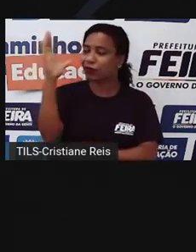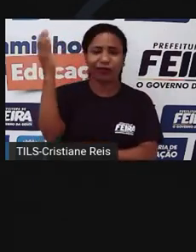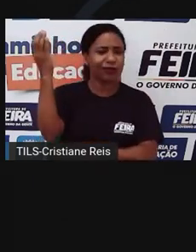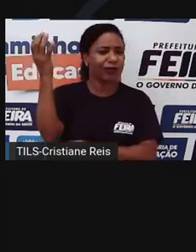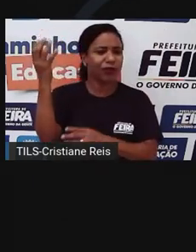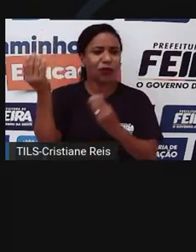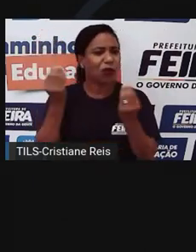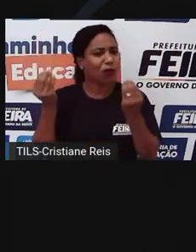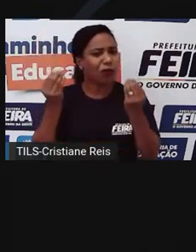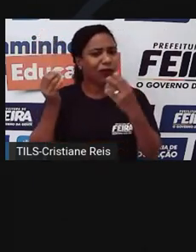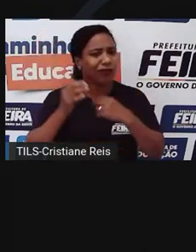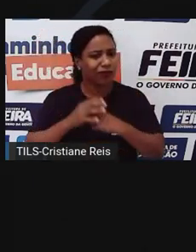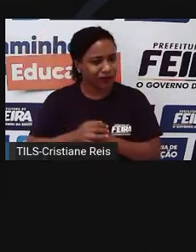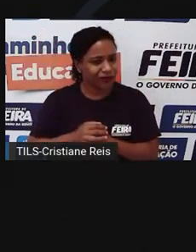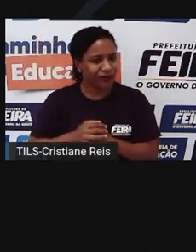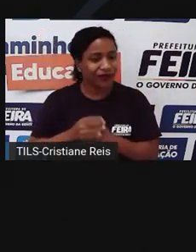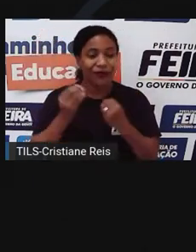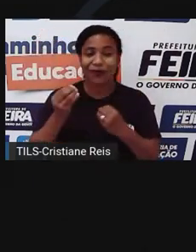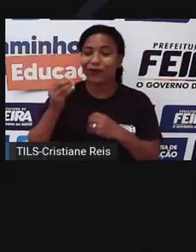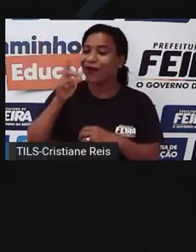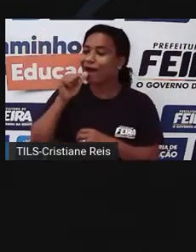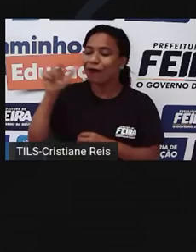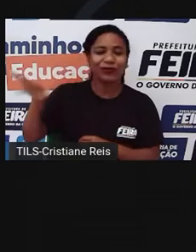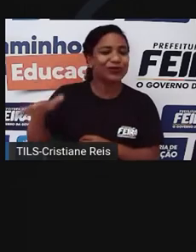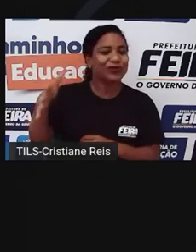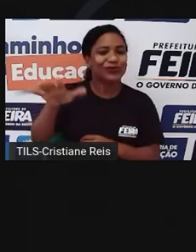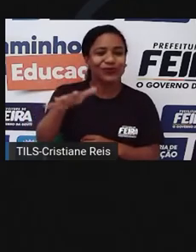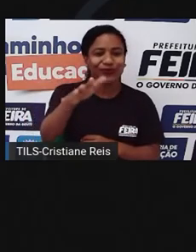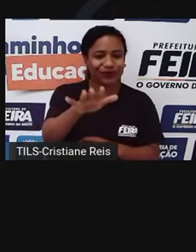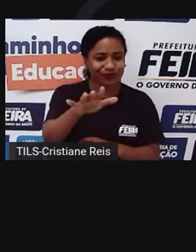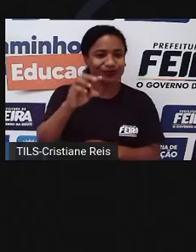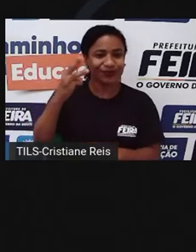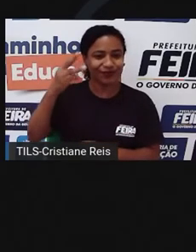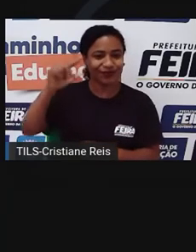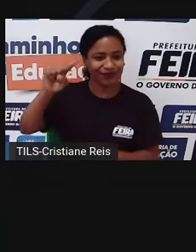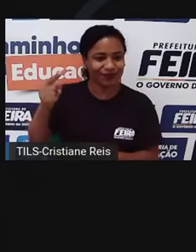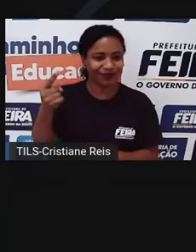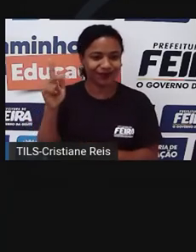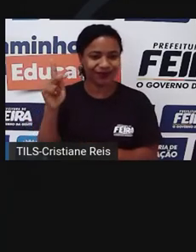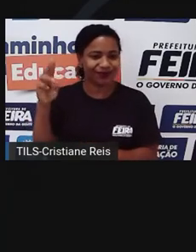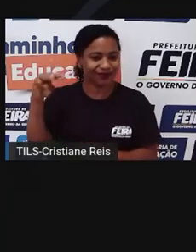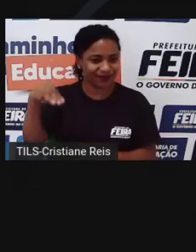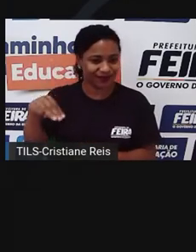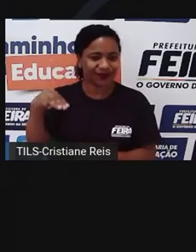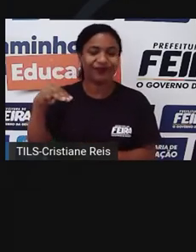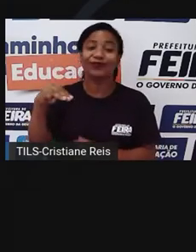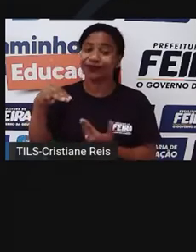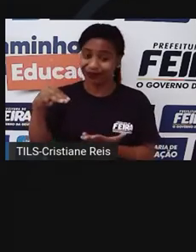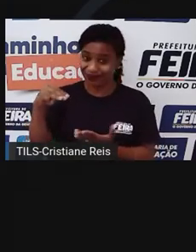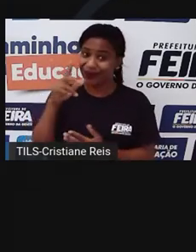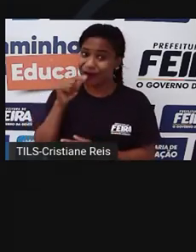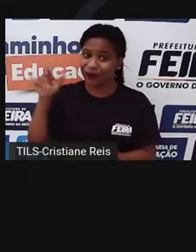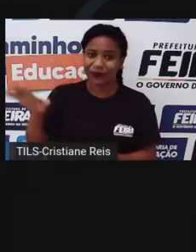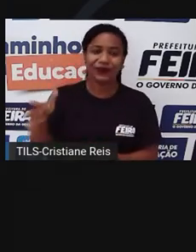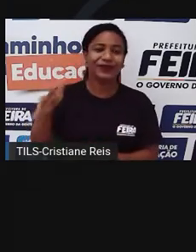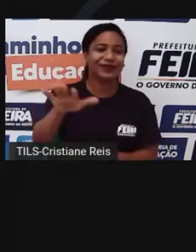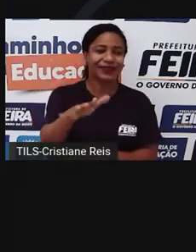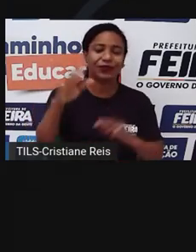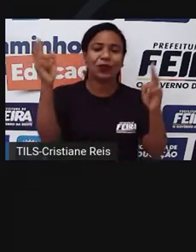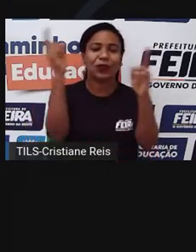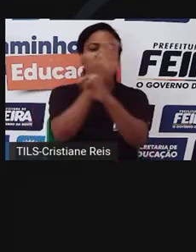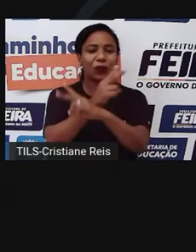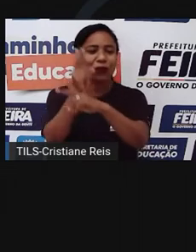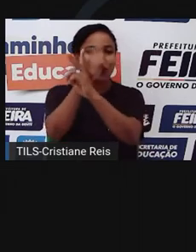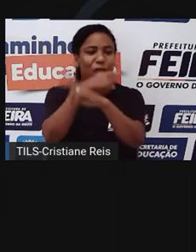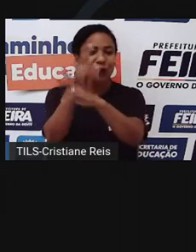área que está a 3 mil quilômetros do oceano receba umidade do oceano? O oceano é a fonte primordial de toda a água. O vento leva essa umidade para dentro do